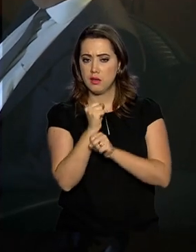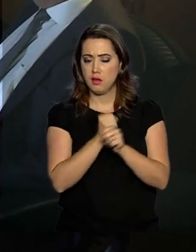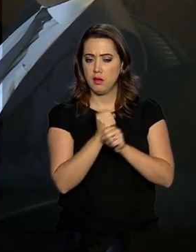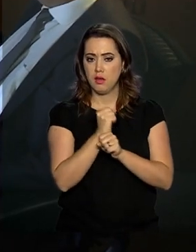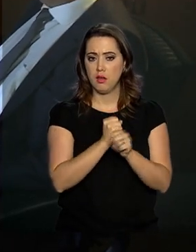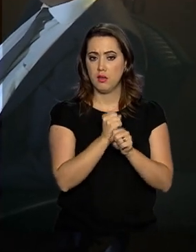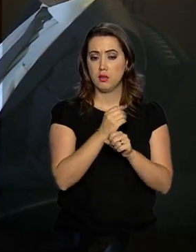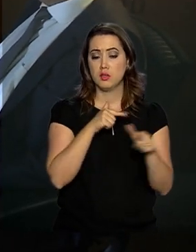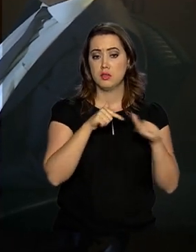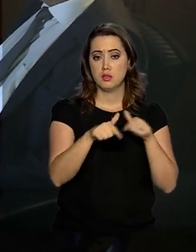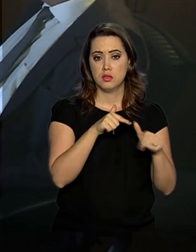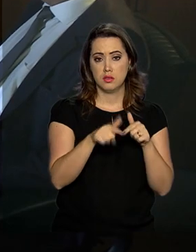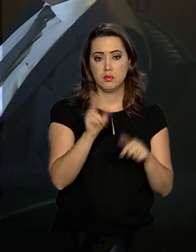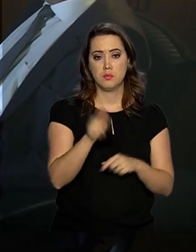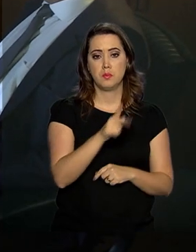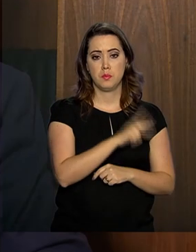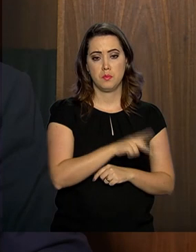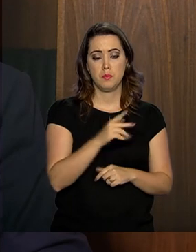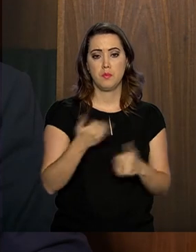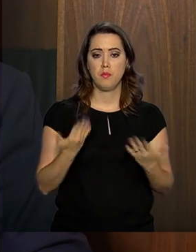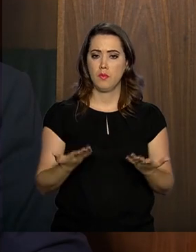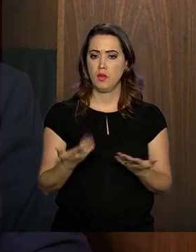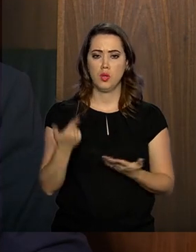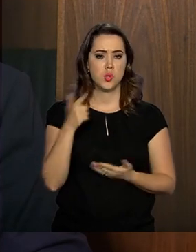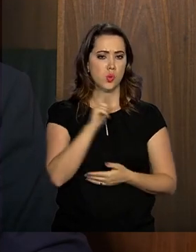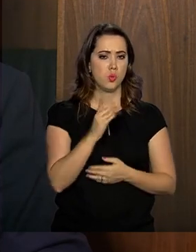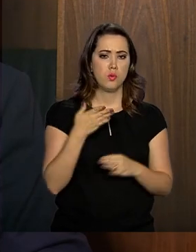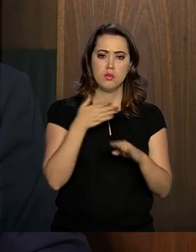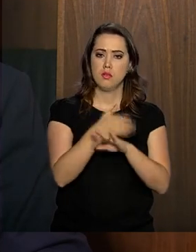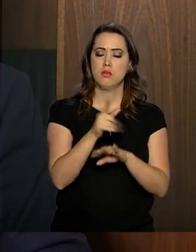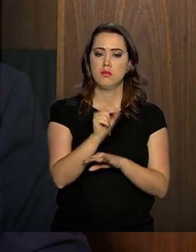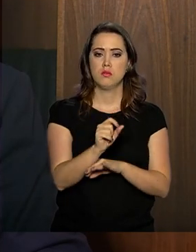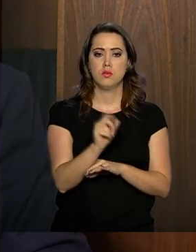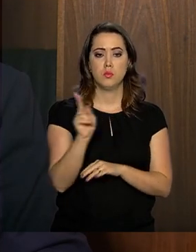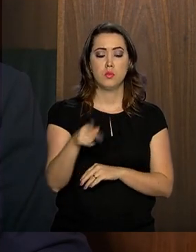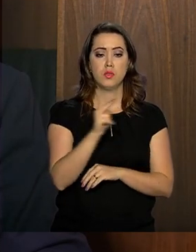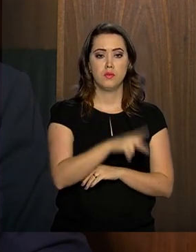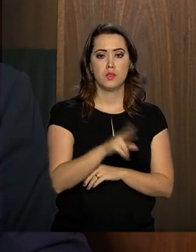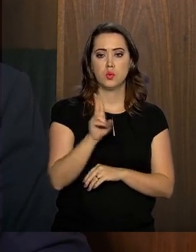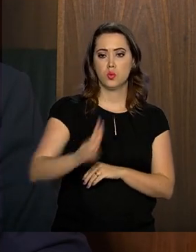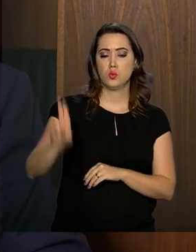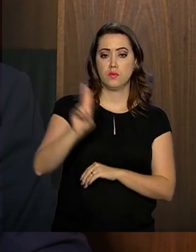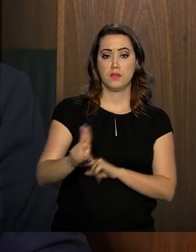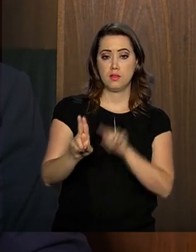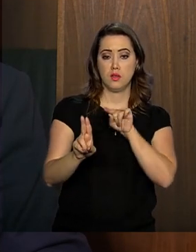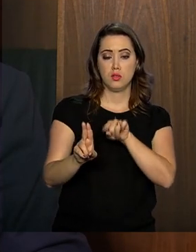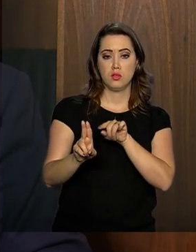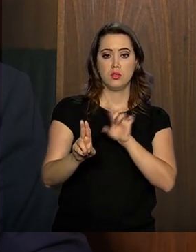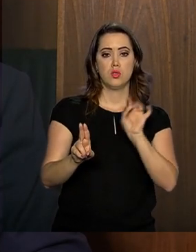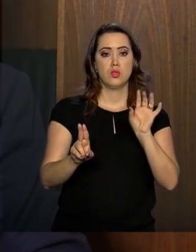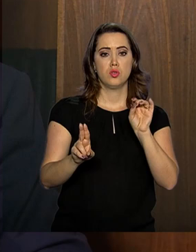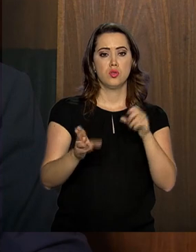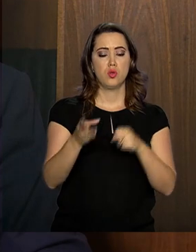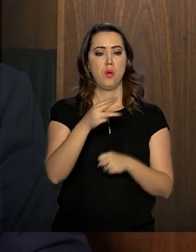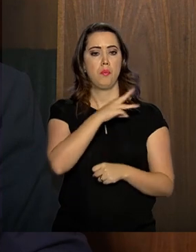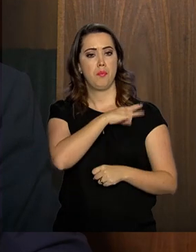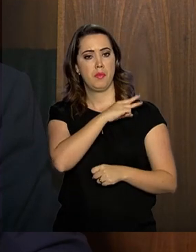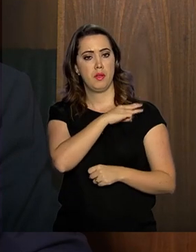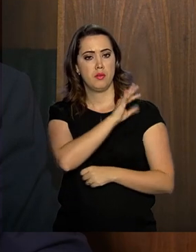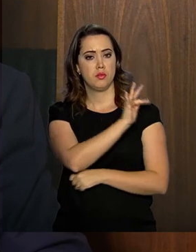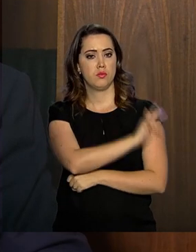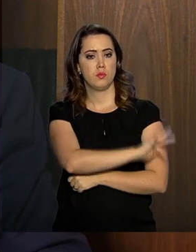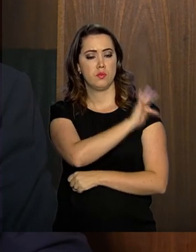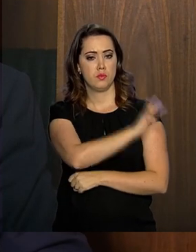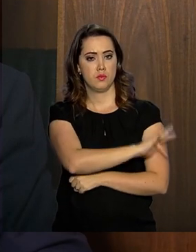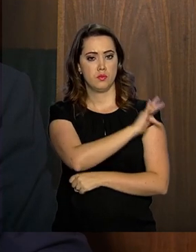na atividade como professor. Isso não atinge os professores universitários. Só de nível médio, de